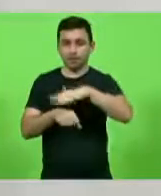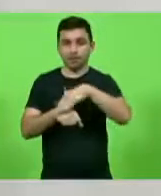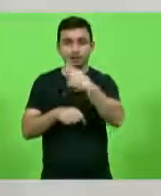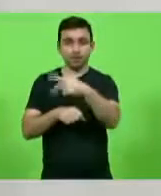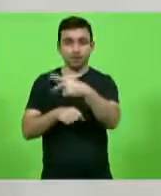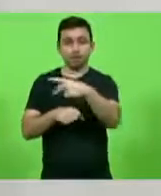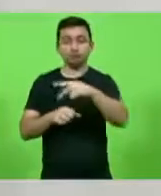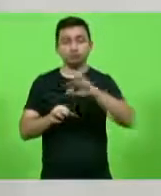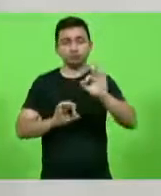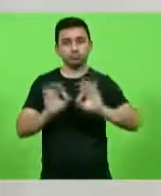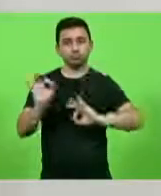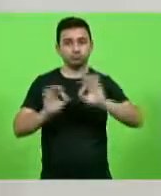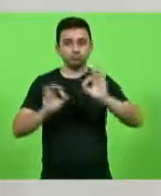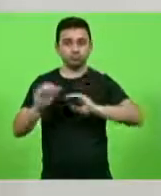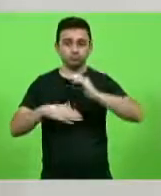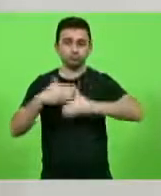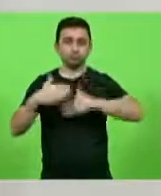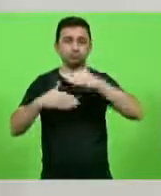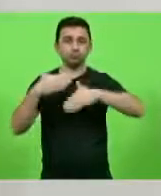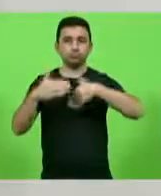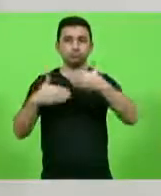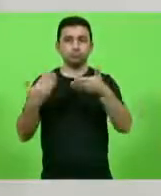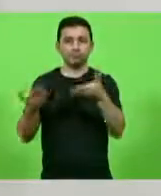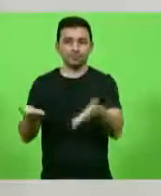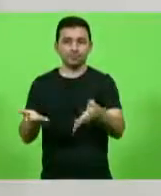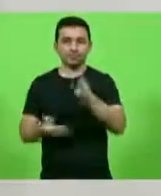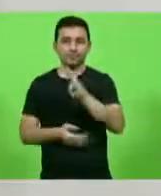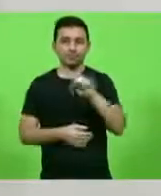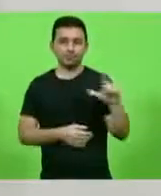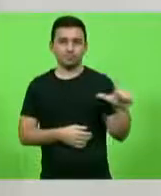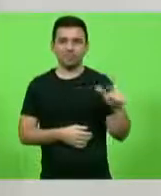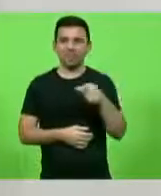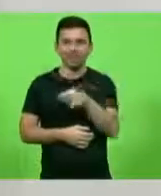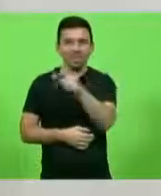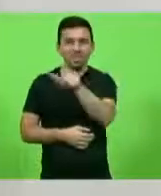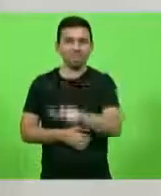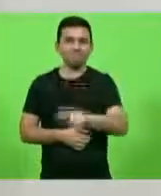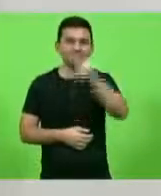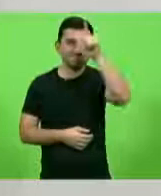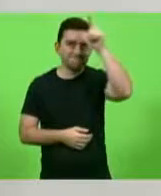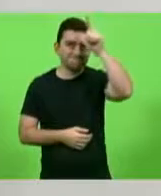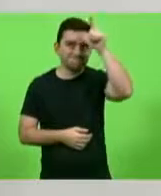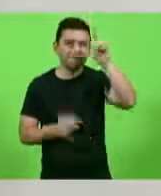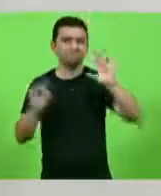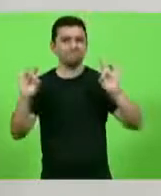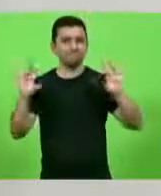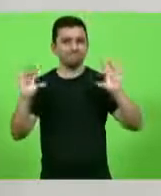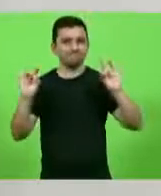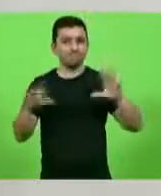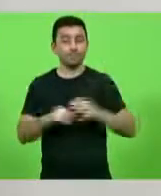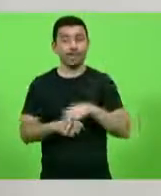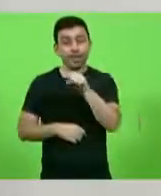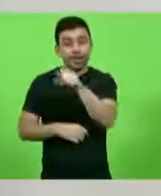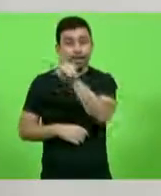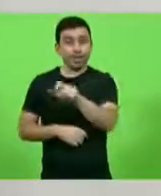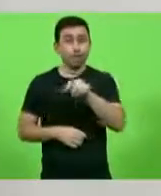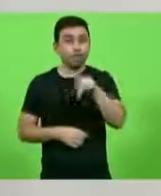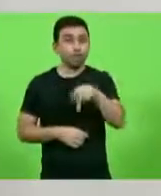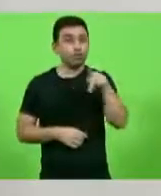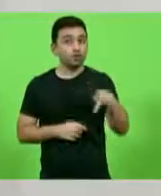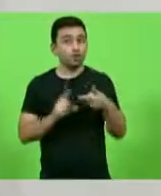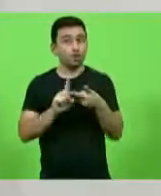Blumenau. O alemão era fera, Alba. Fritz Müller foi professor, biólogo,